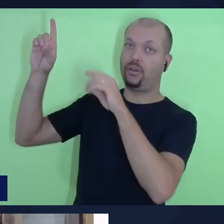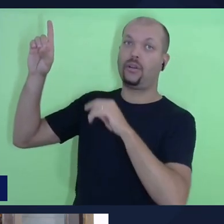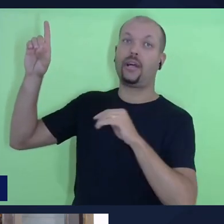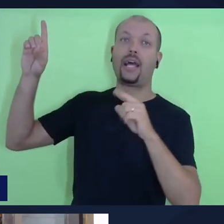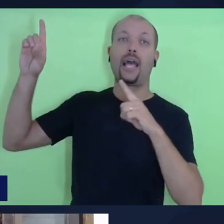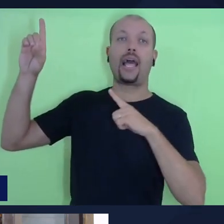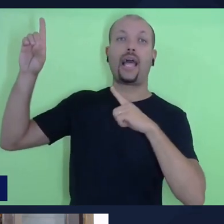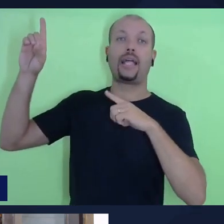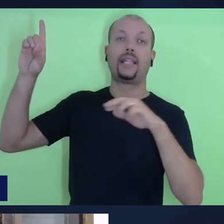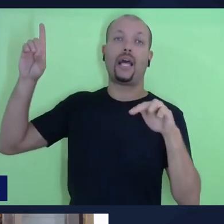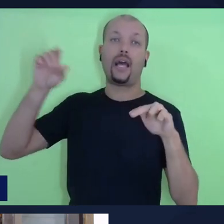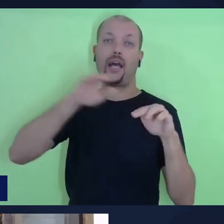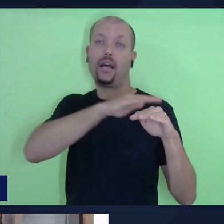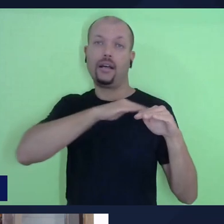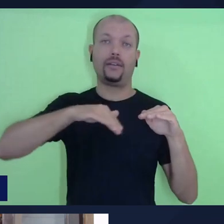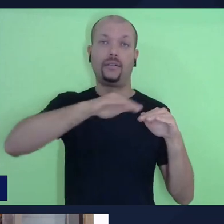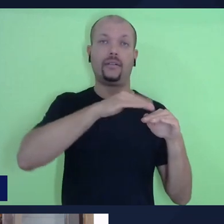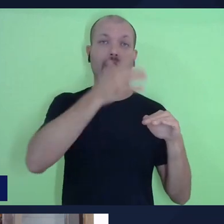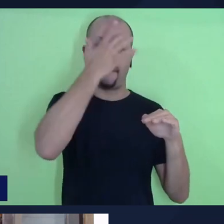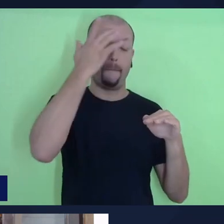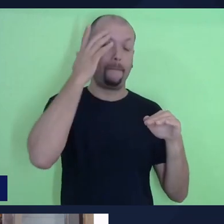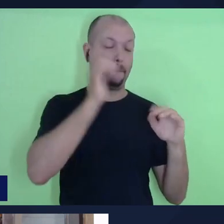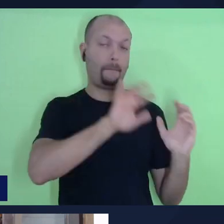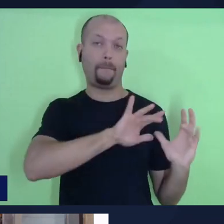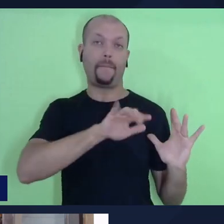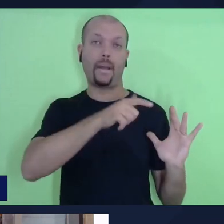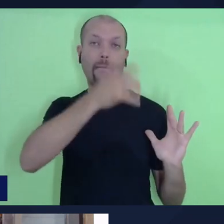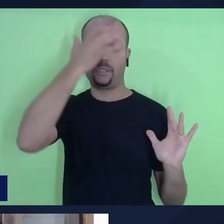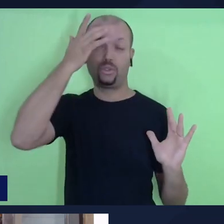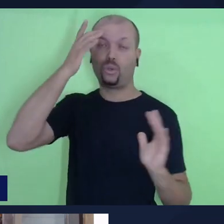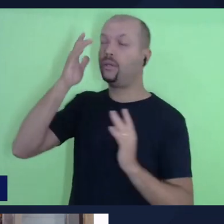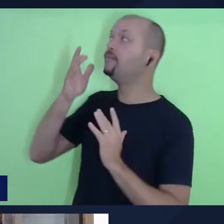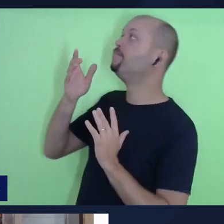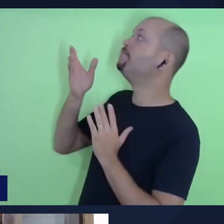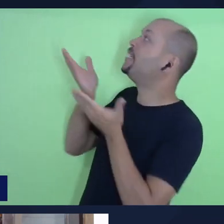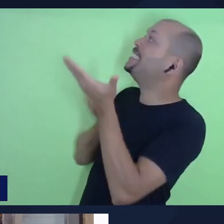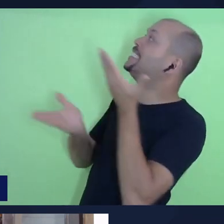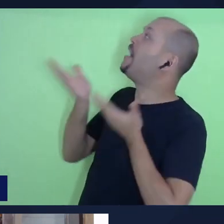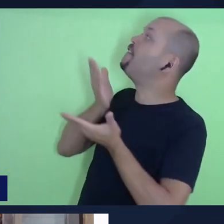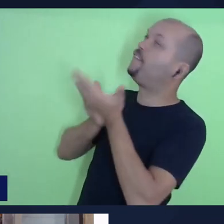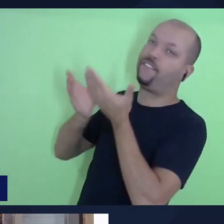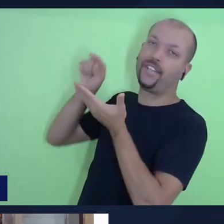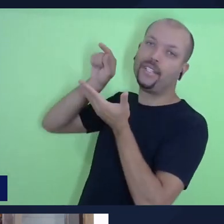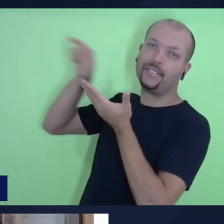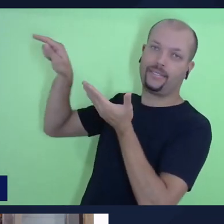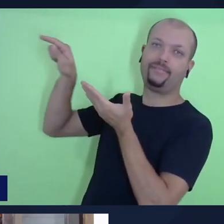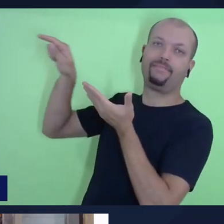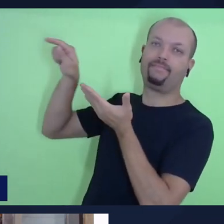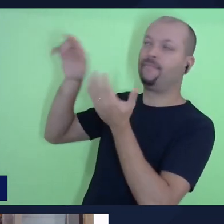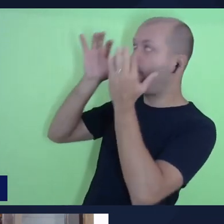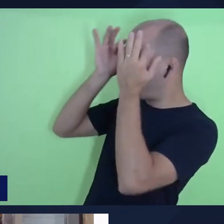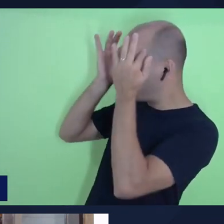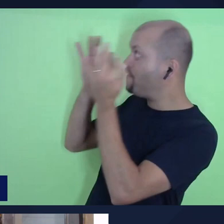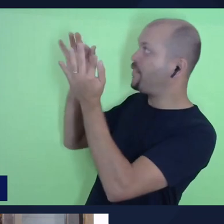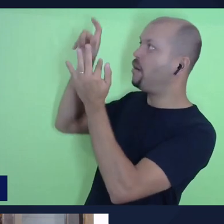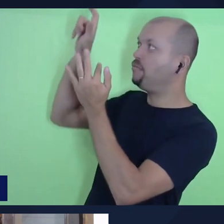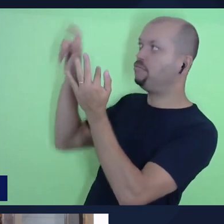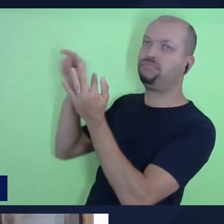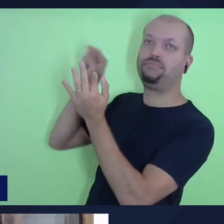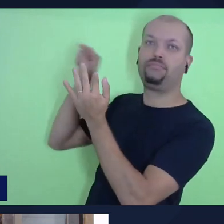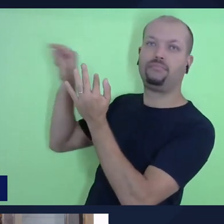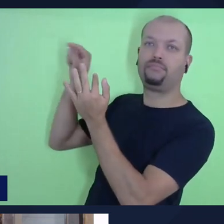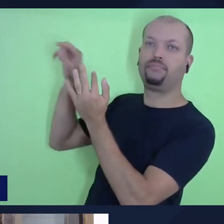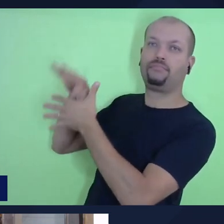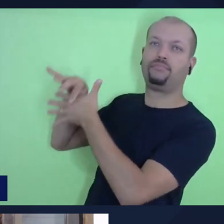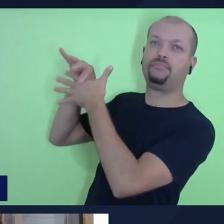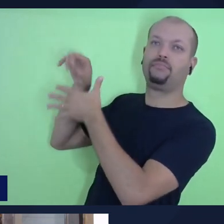em que tem um soberano e tem alguém que se dispõe a servir e dedicar fidelidade àquele soberano, de forma que